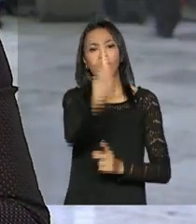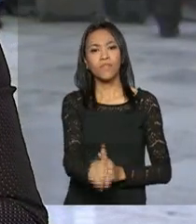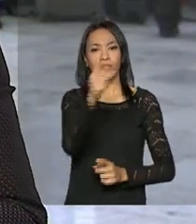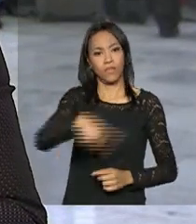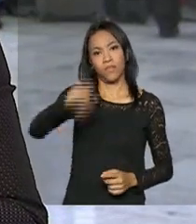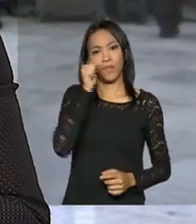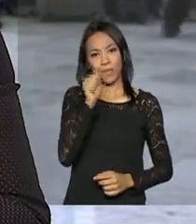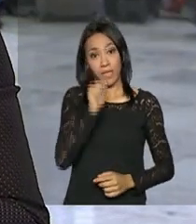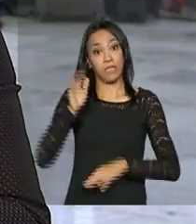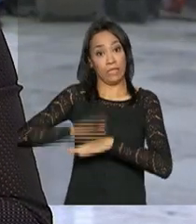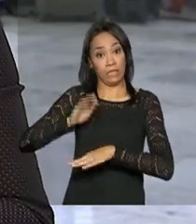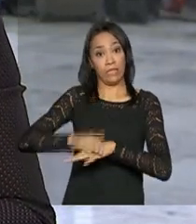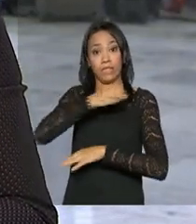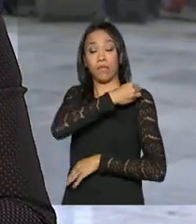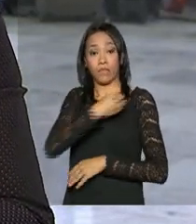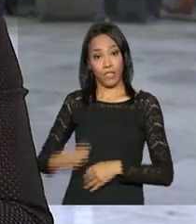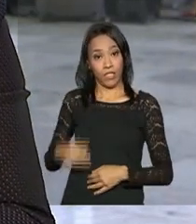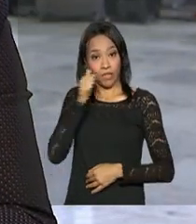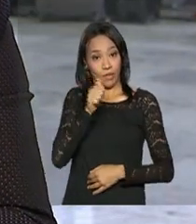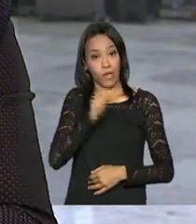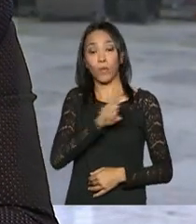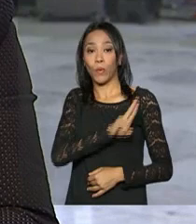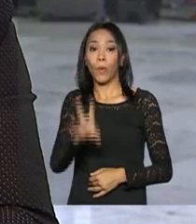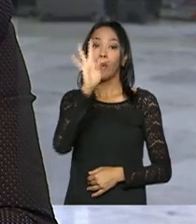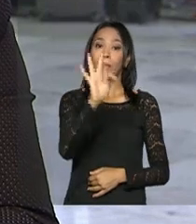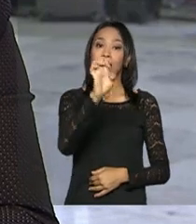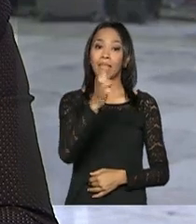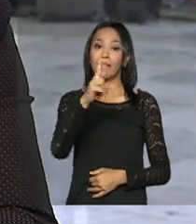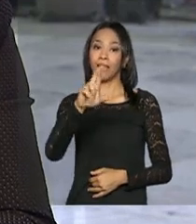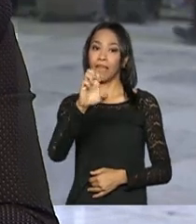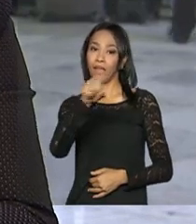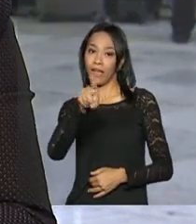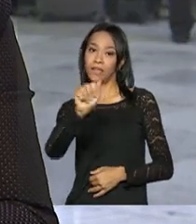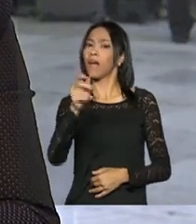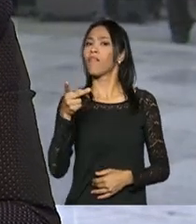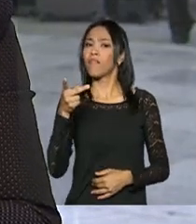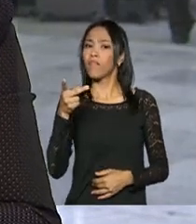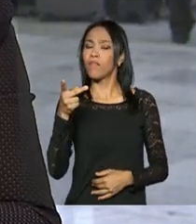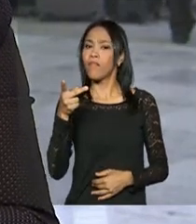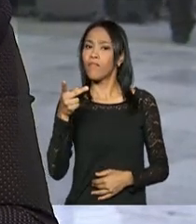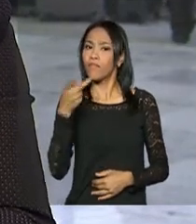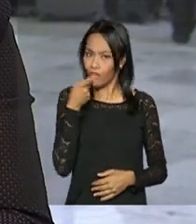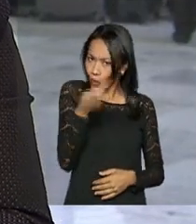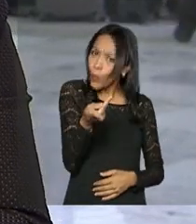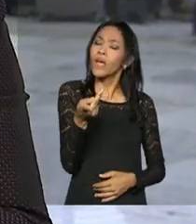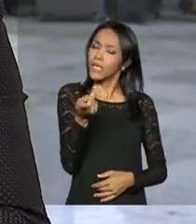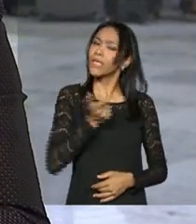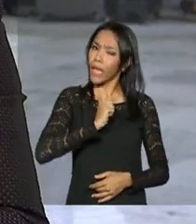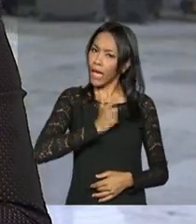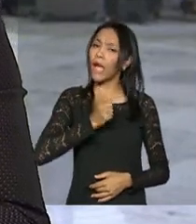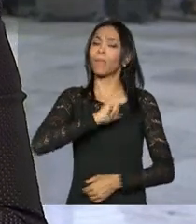Mas de acordo com a ministra Tereza Campelo, ministra do Desenvolvimento Social e Combate à Fome, ainda existe bastante